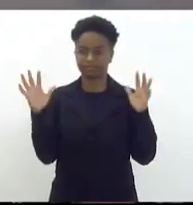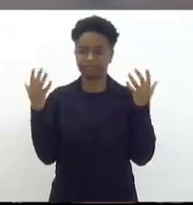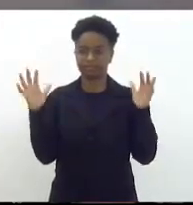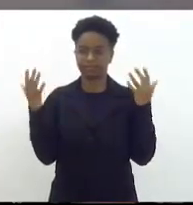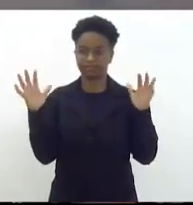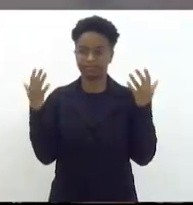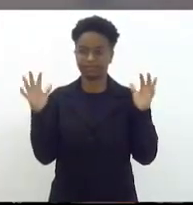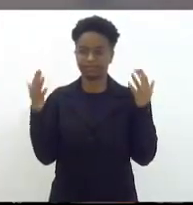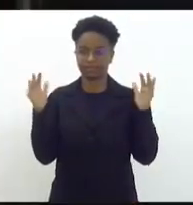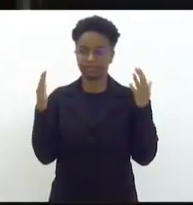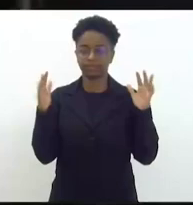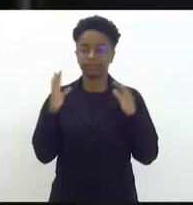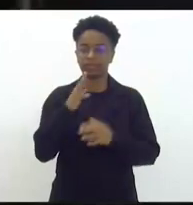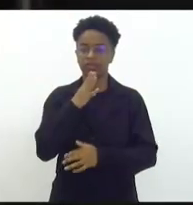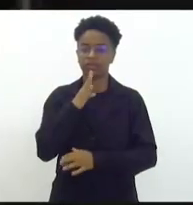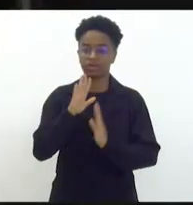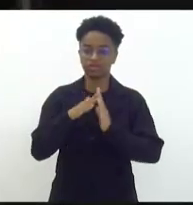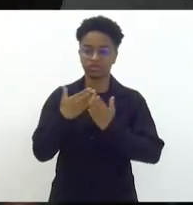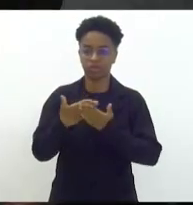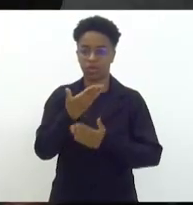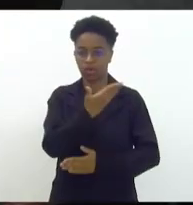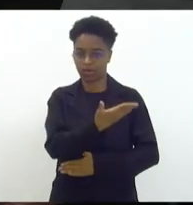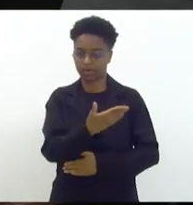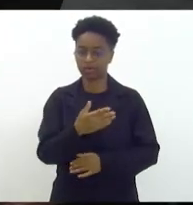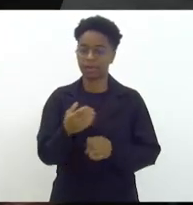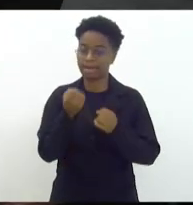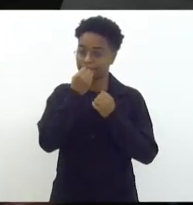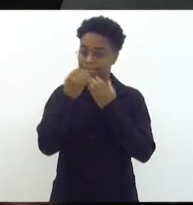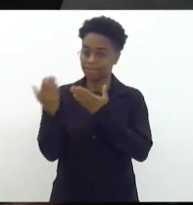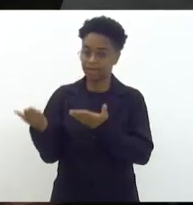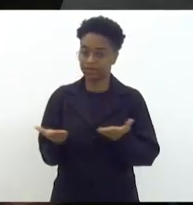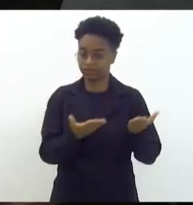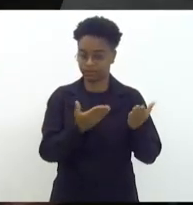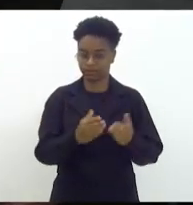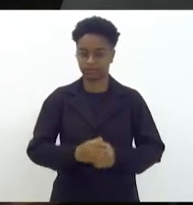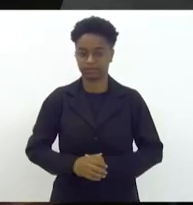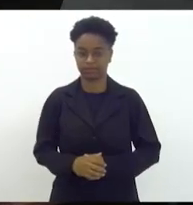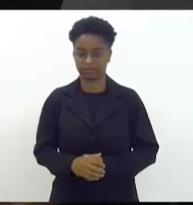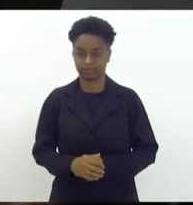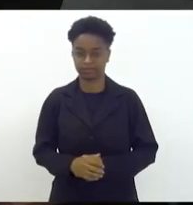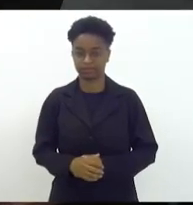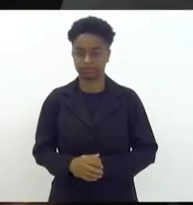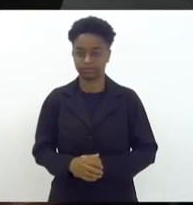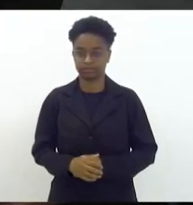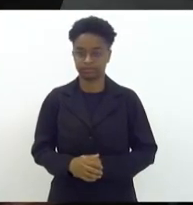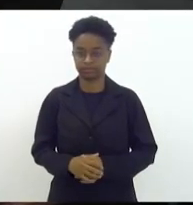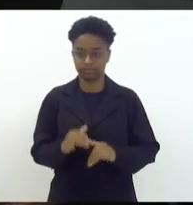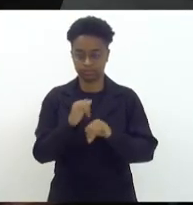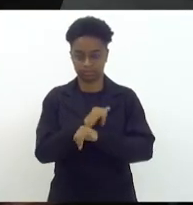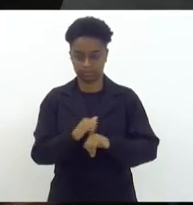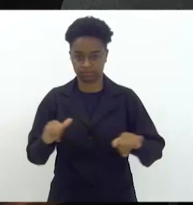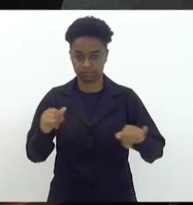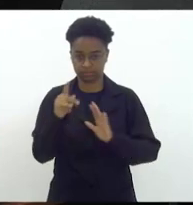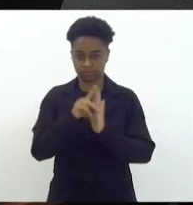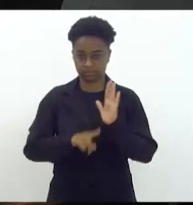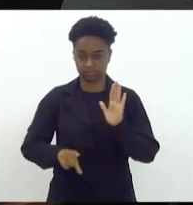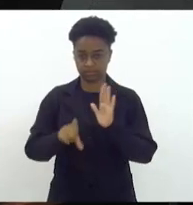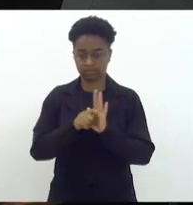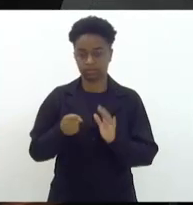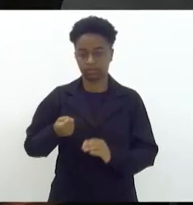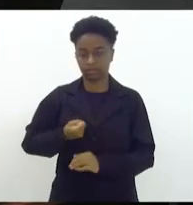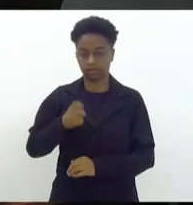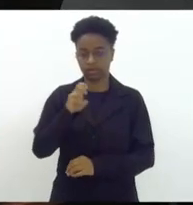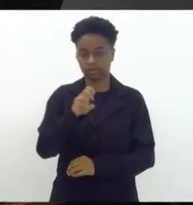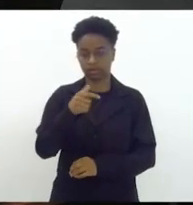Conheçam a escola Tim Lopes. Sejam muito bem-vindos. Anuncio projeto de lei número